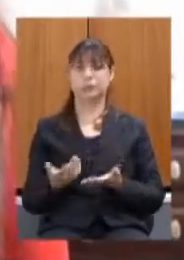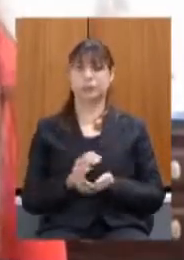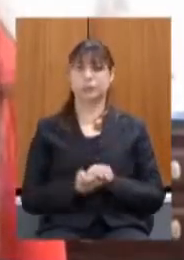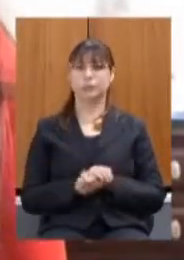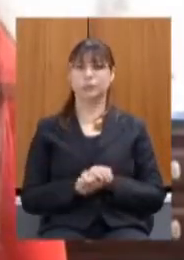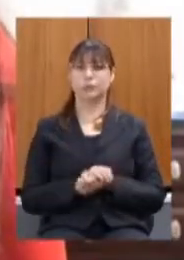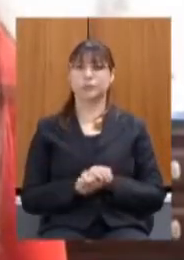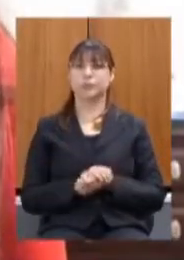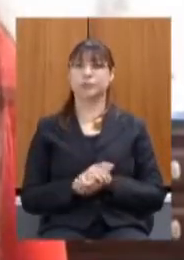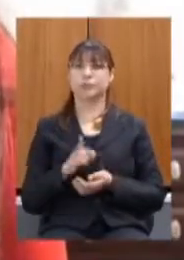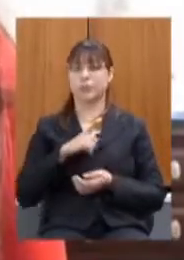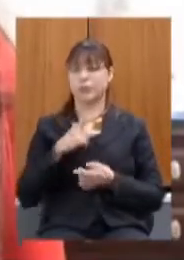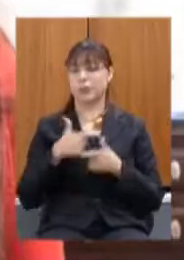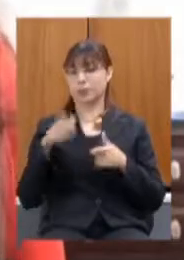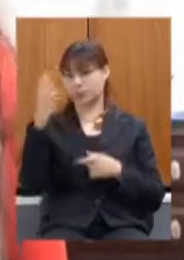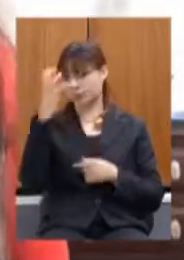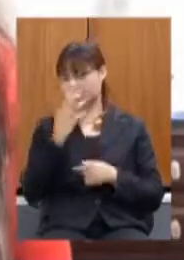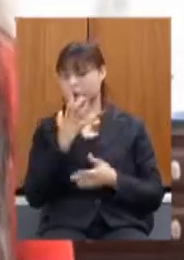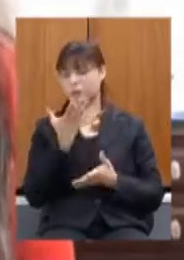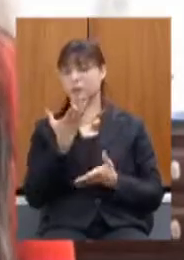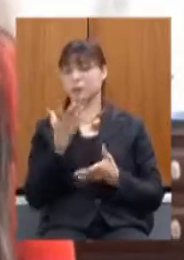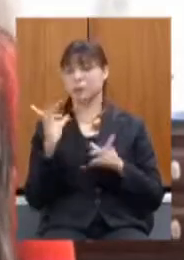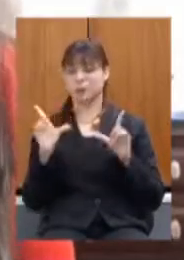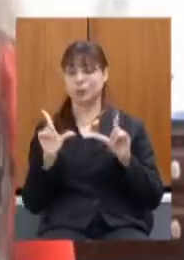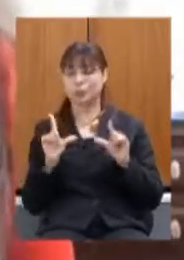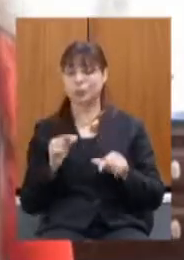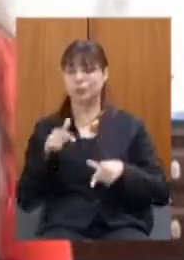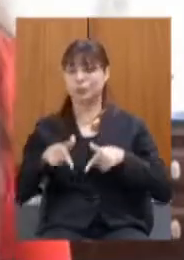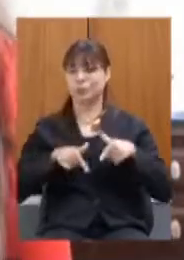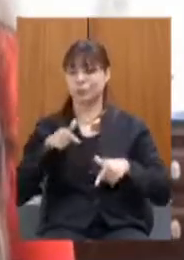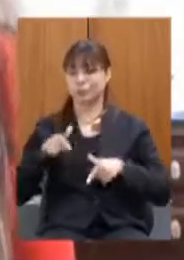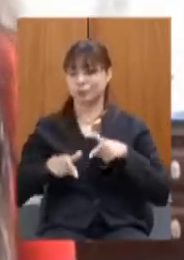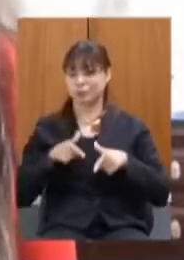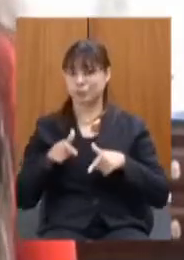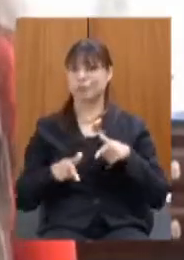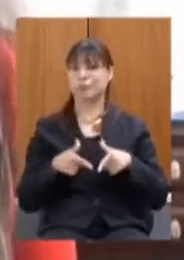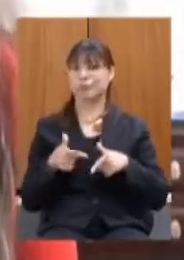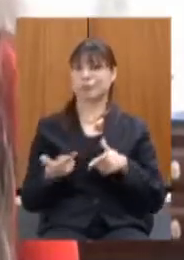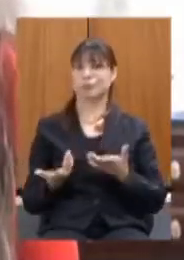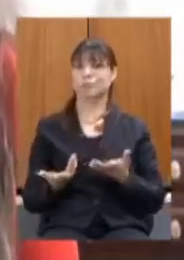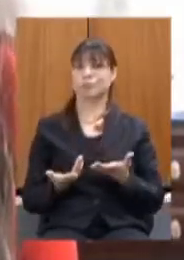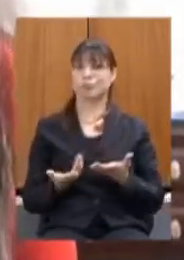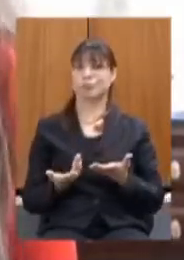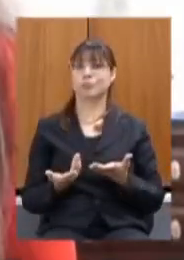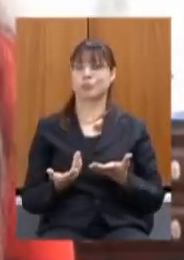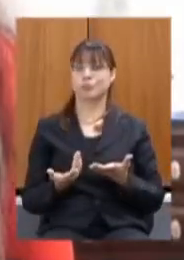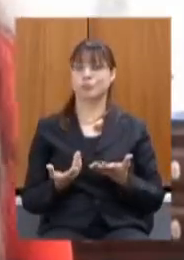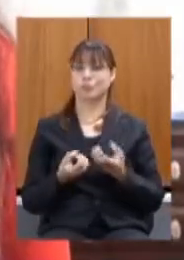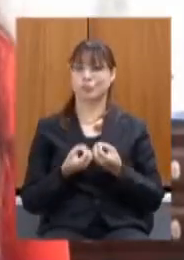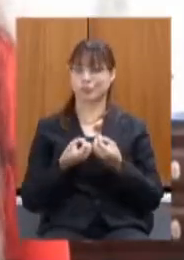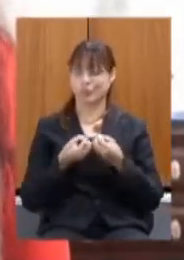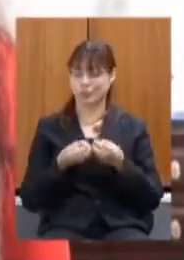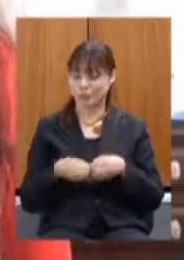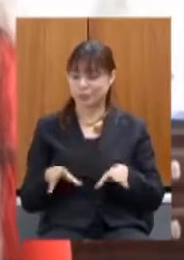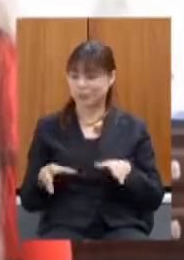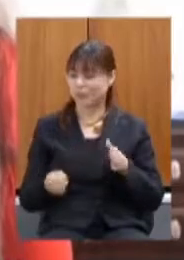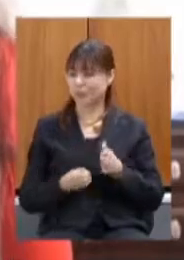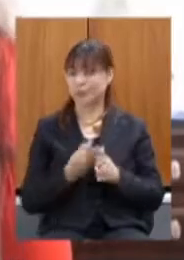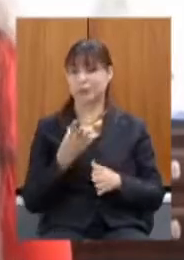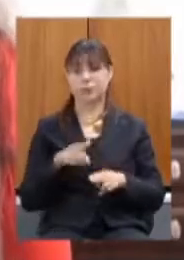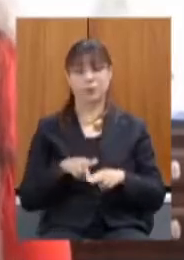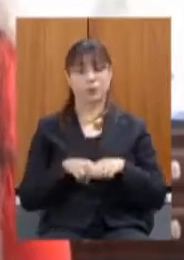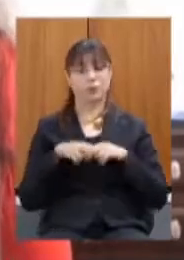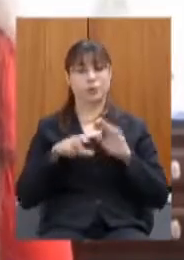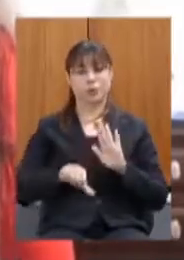tivemos reduções nas nossas atividades tivemos sérias penalidades com todo o crime ambiental que